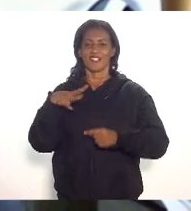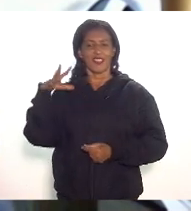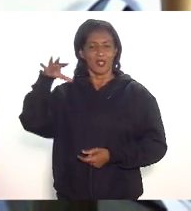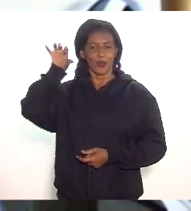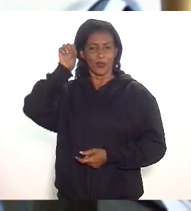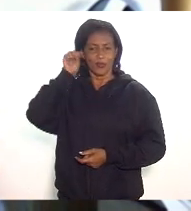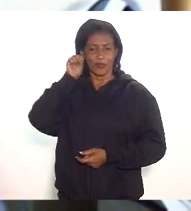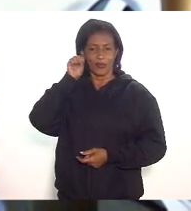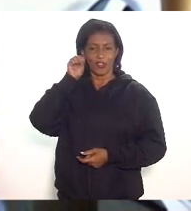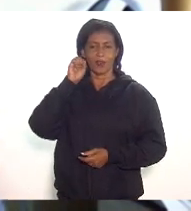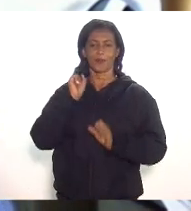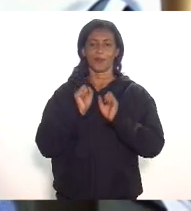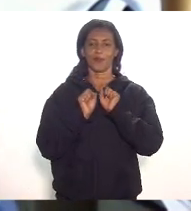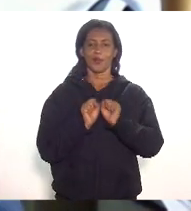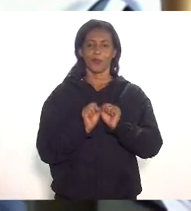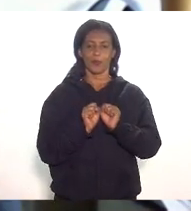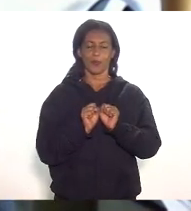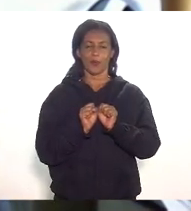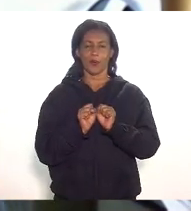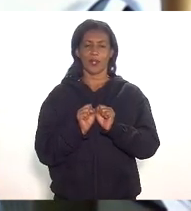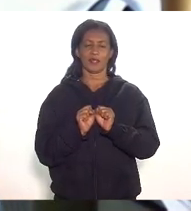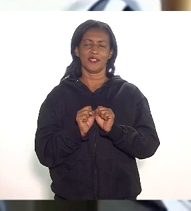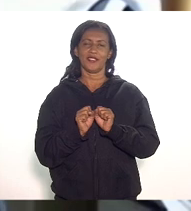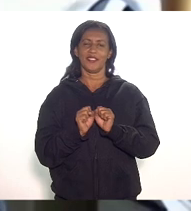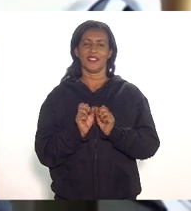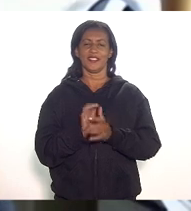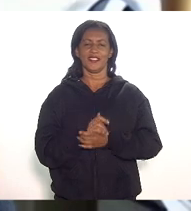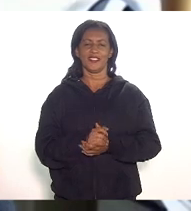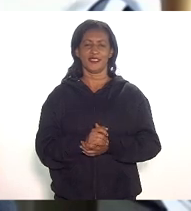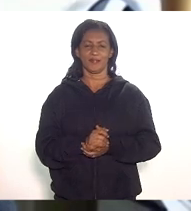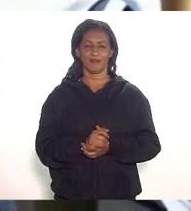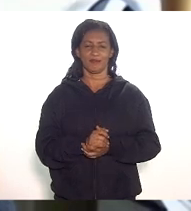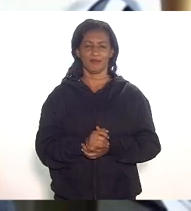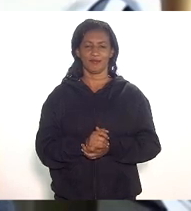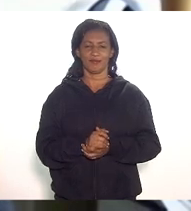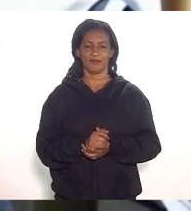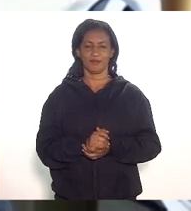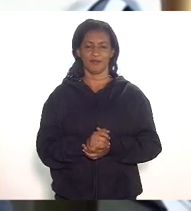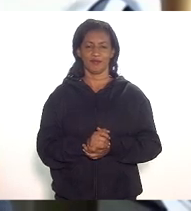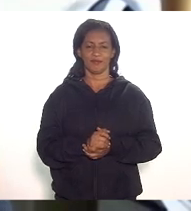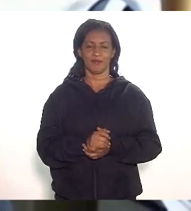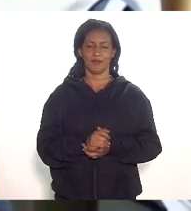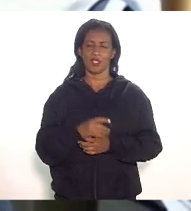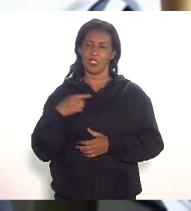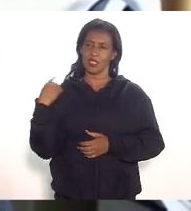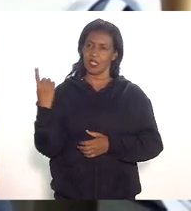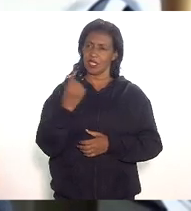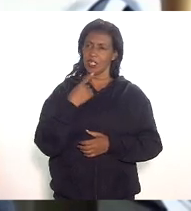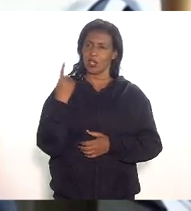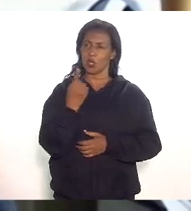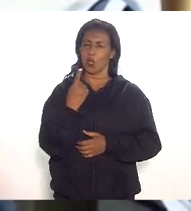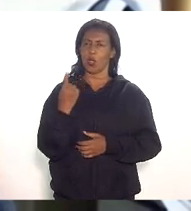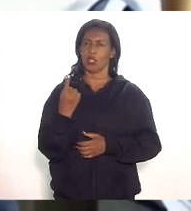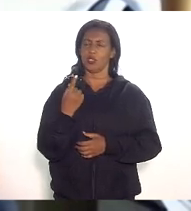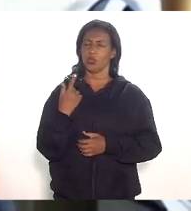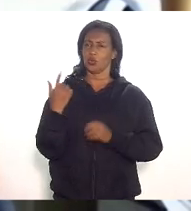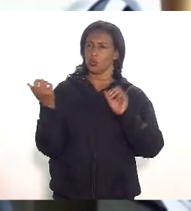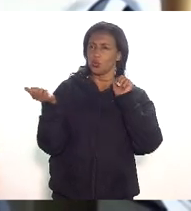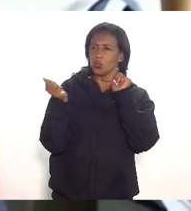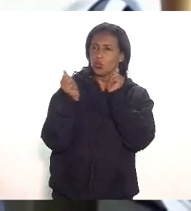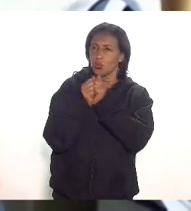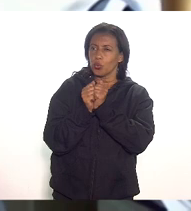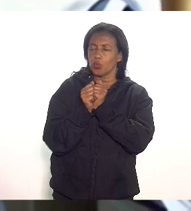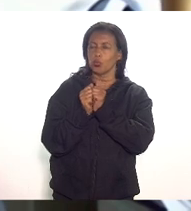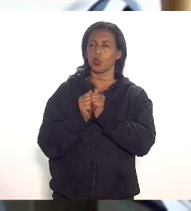pode ser de Gunor é que nós possamos construir e fizemos esse